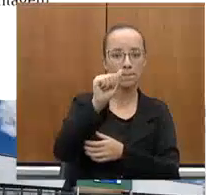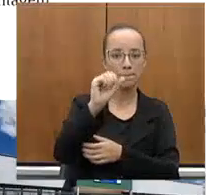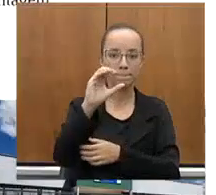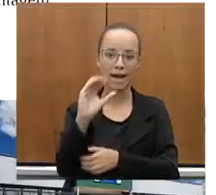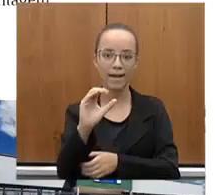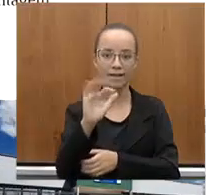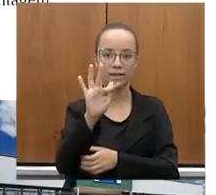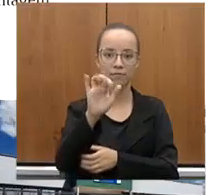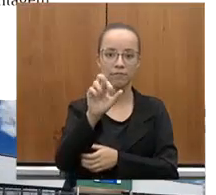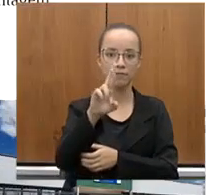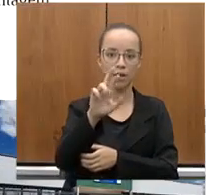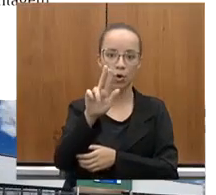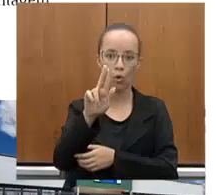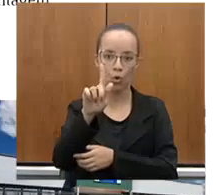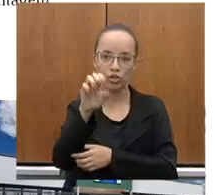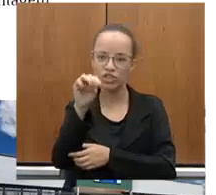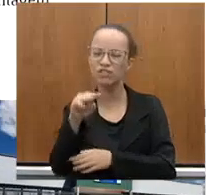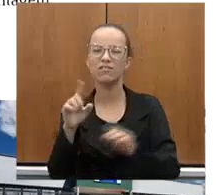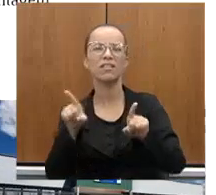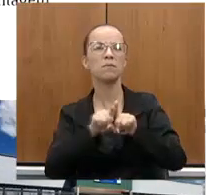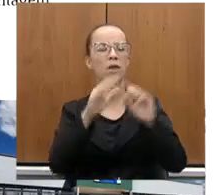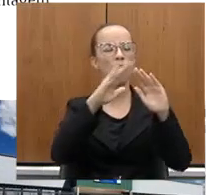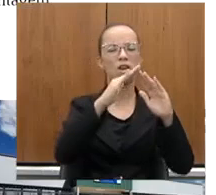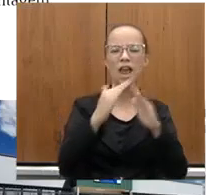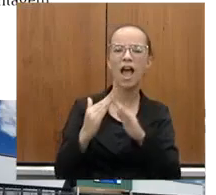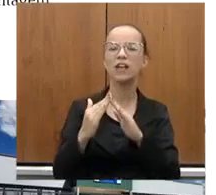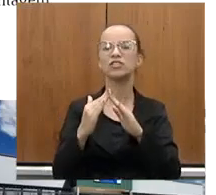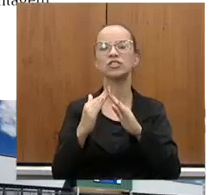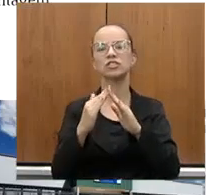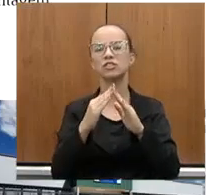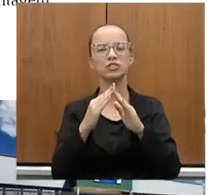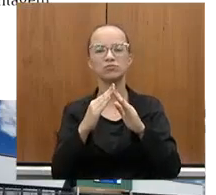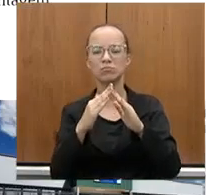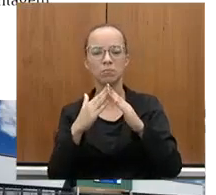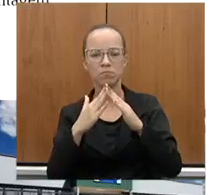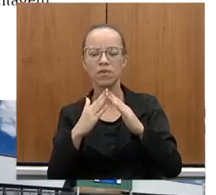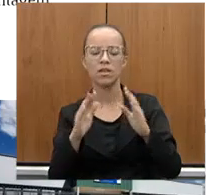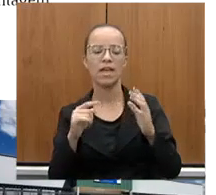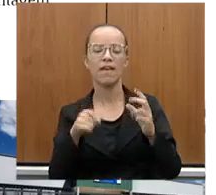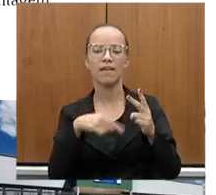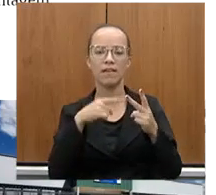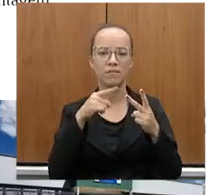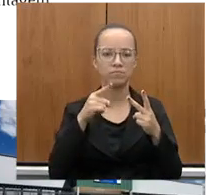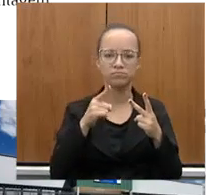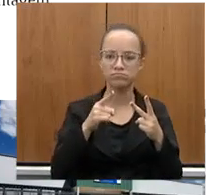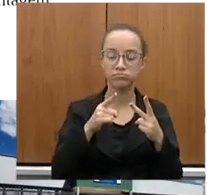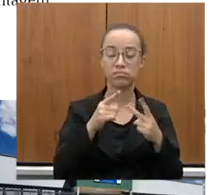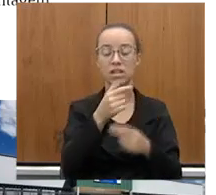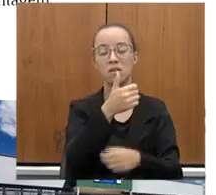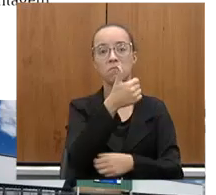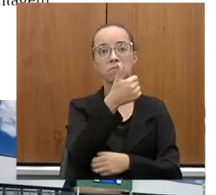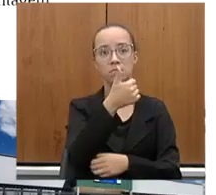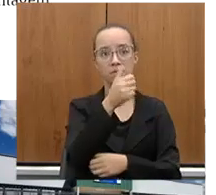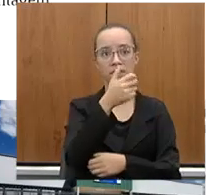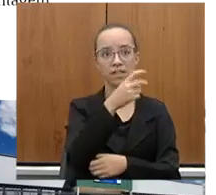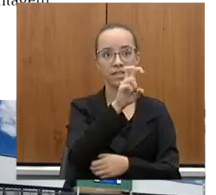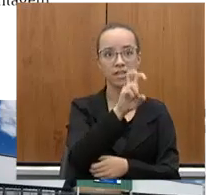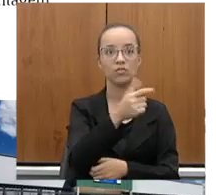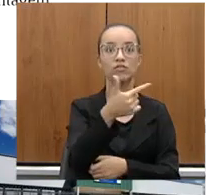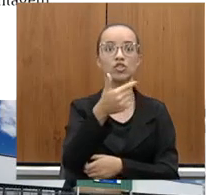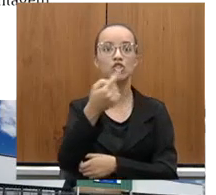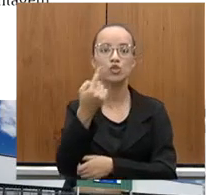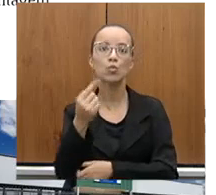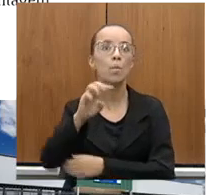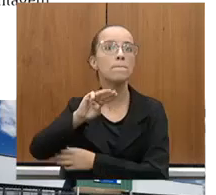estava parado, unidades habitacionais, unidades de segurança. São mais de 521 milhões de reais que